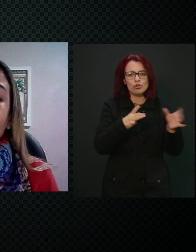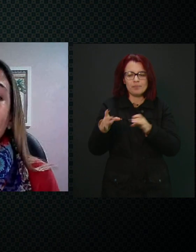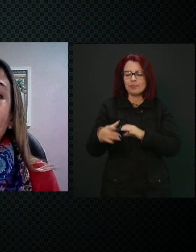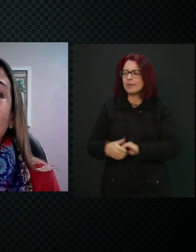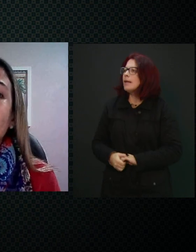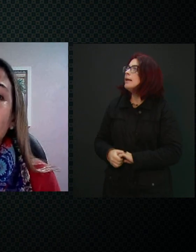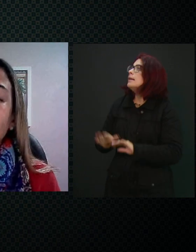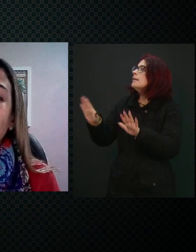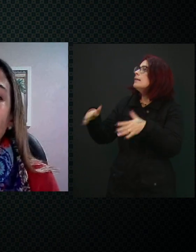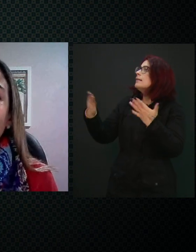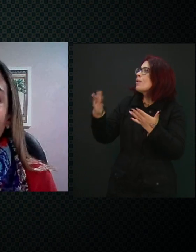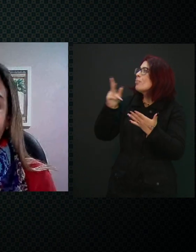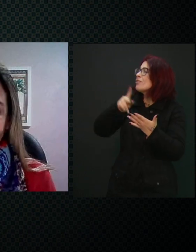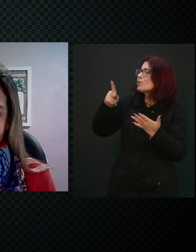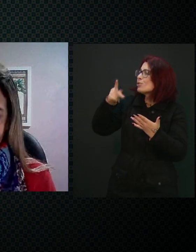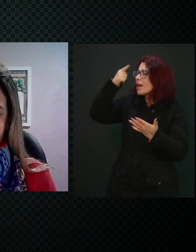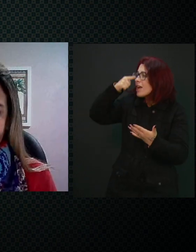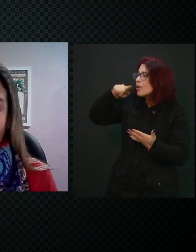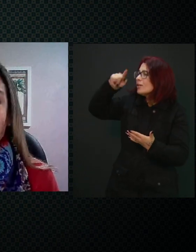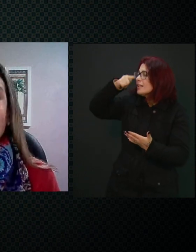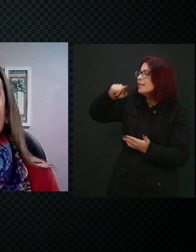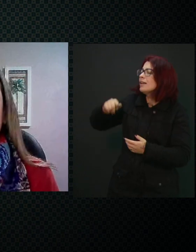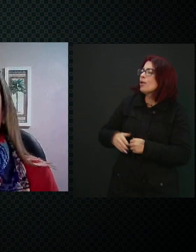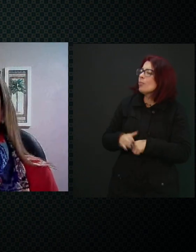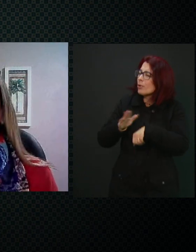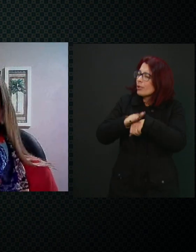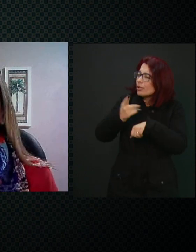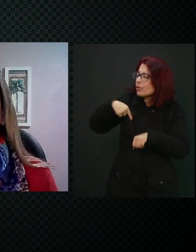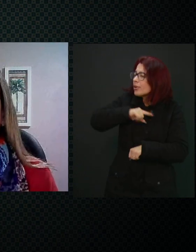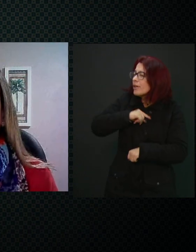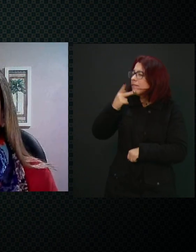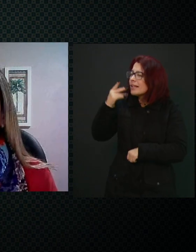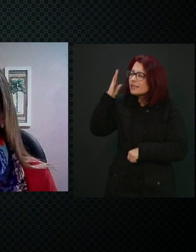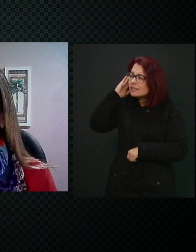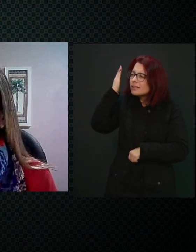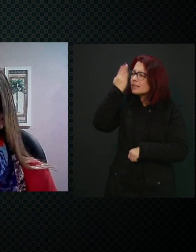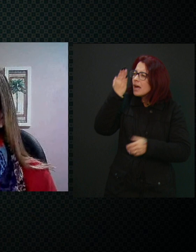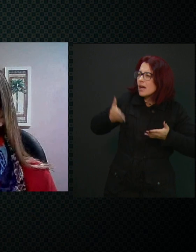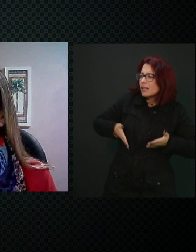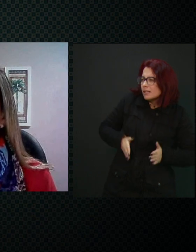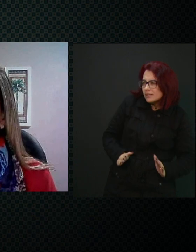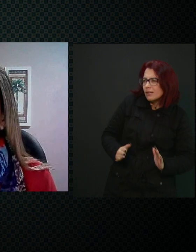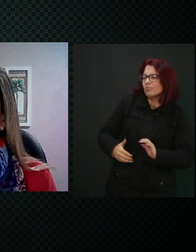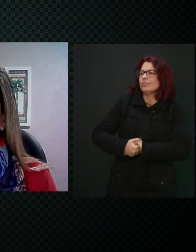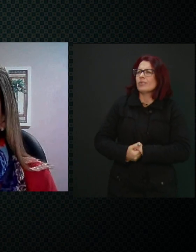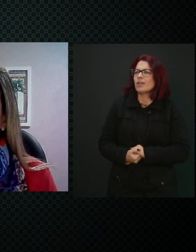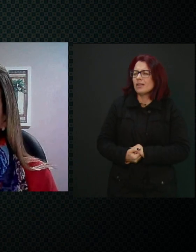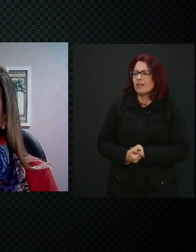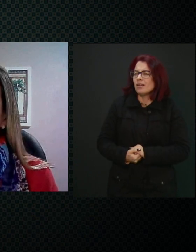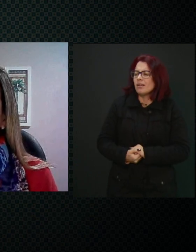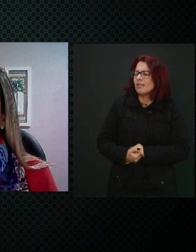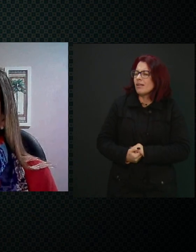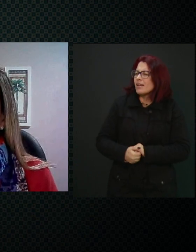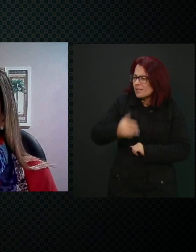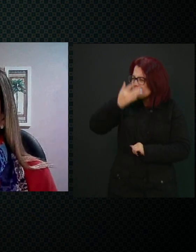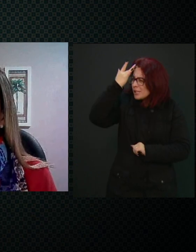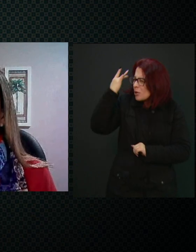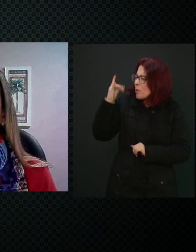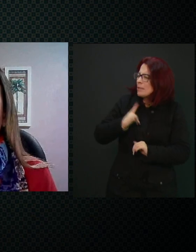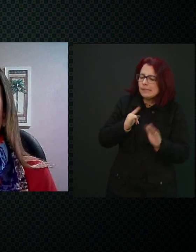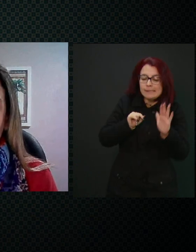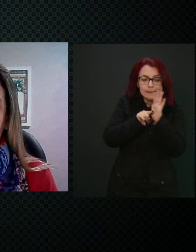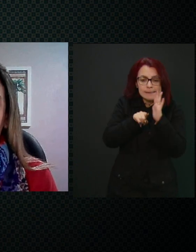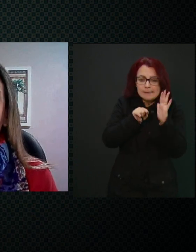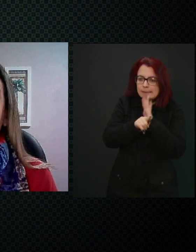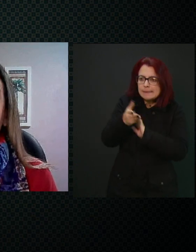professora Carolina, quando você fala assim, né, a surdocegueira congênita, algo que eu acho que enxiga muito as pessoas, né,